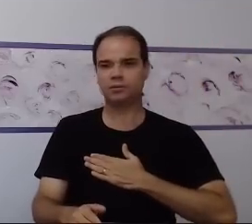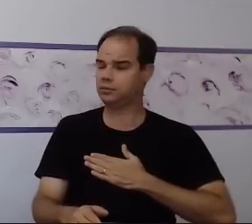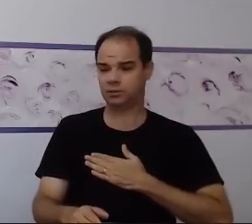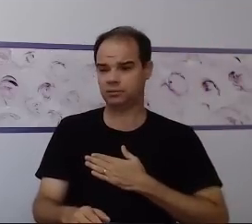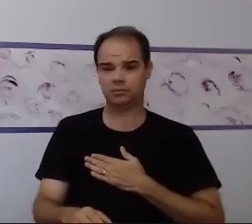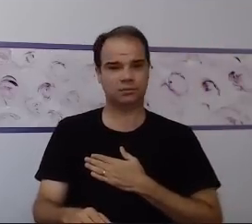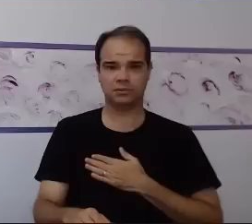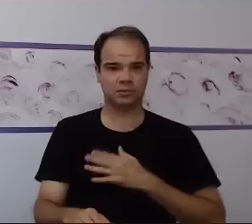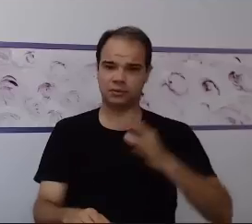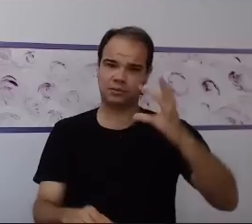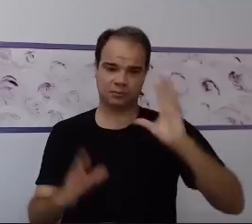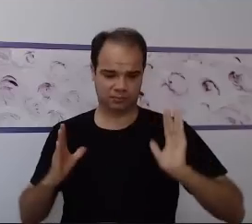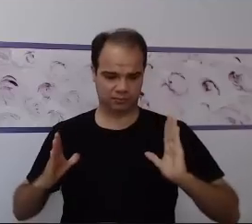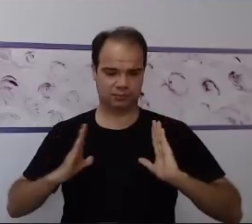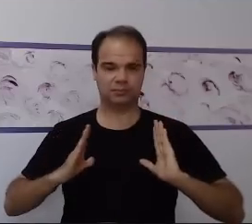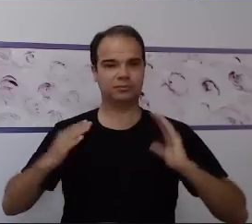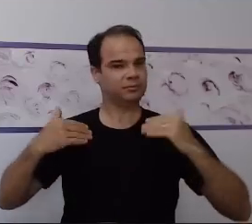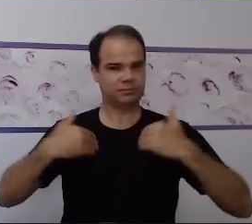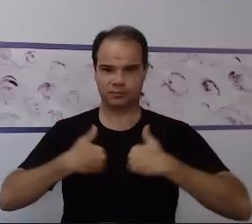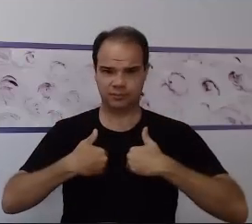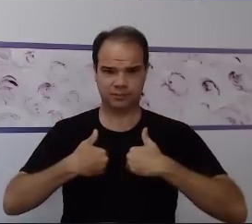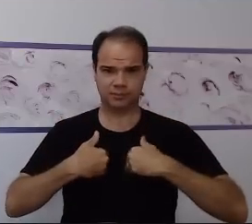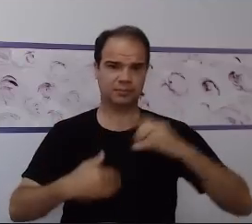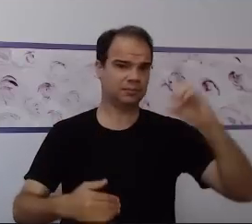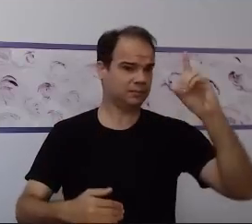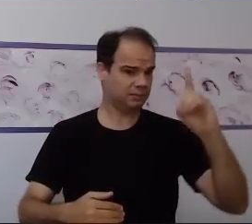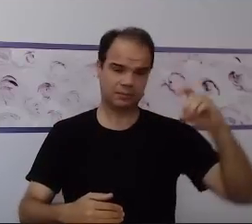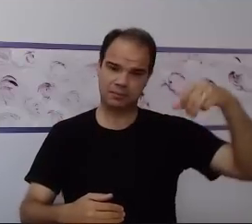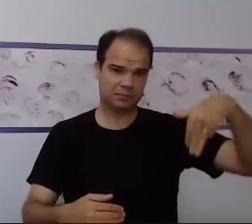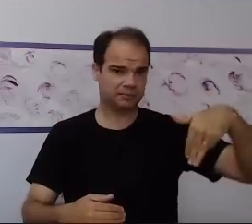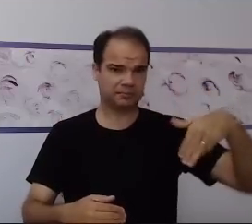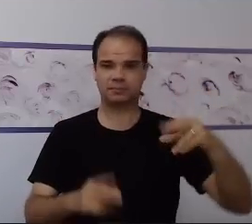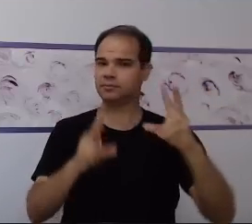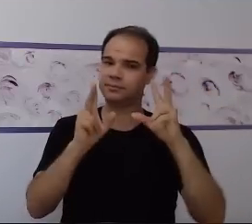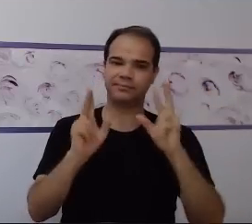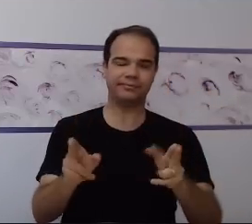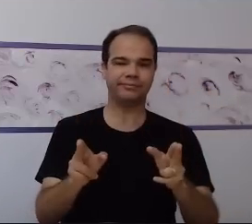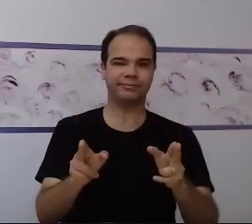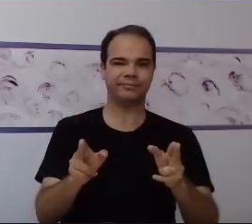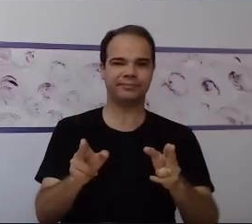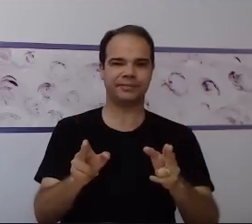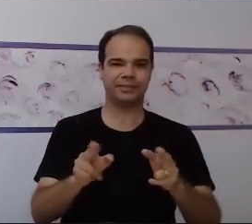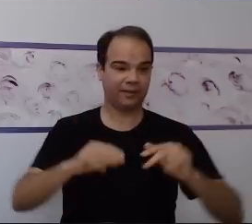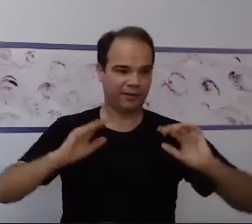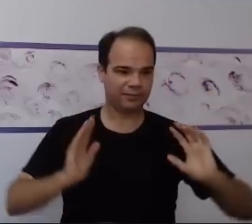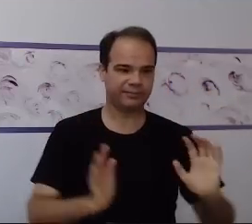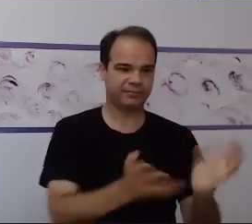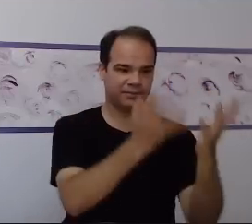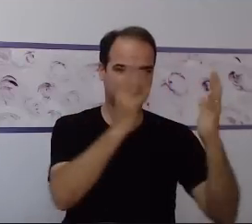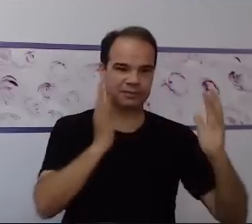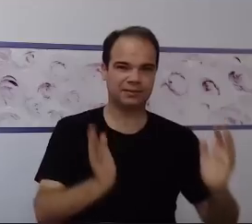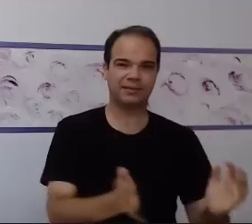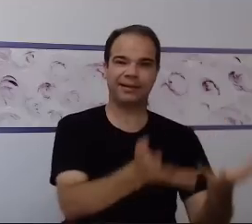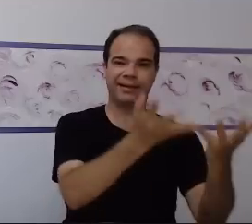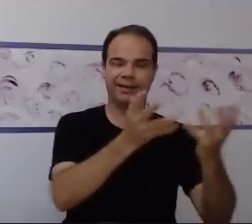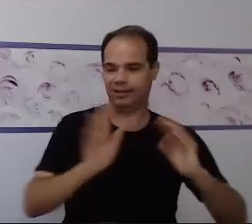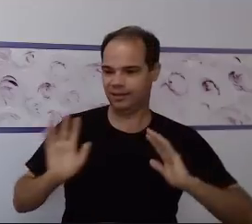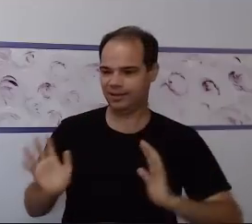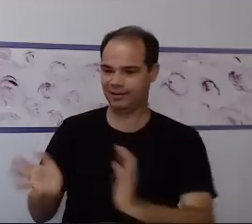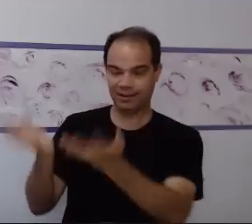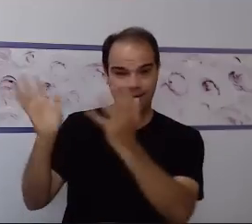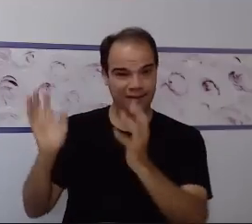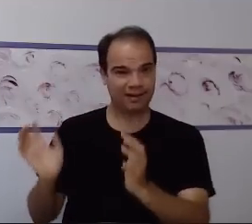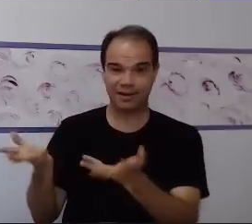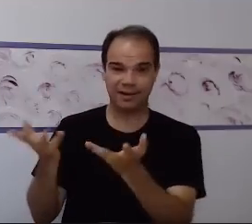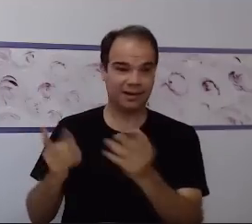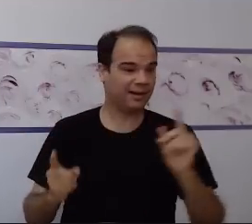se fala de criança com transtorno de espectro autista. O reforço positivo é o estímulo. E aí, eu falo